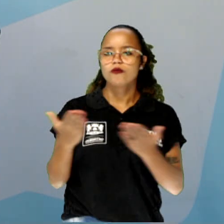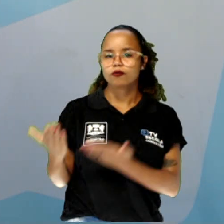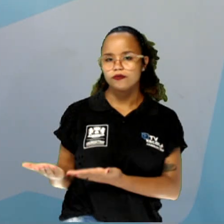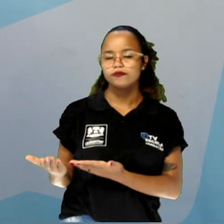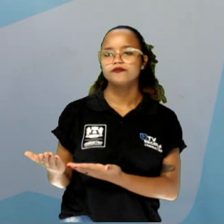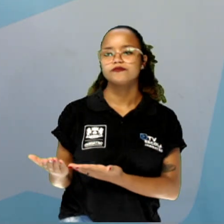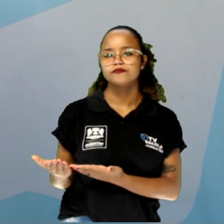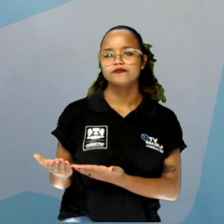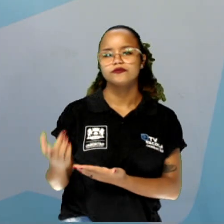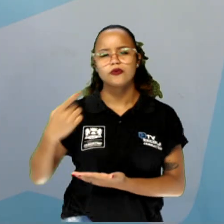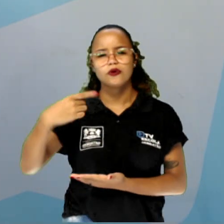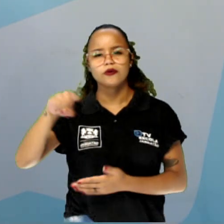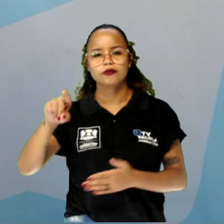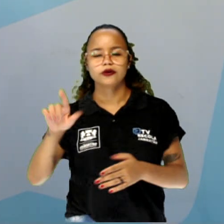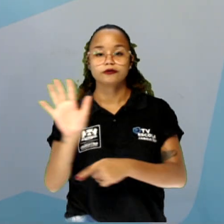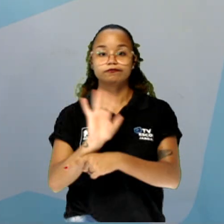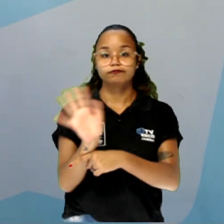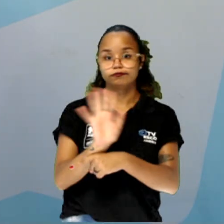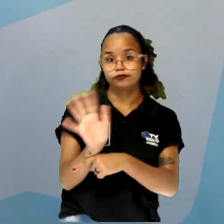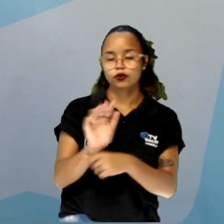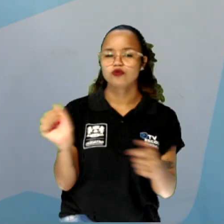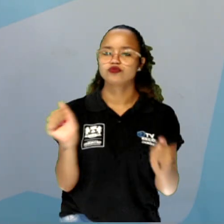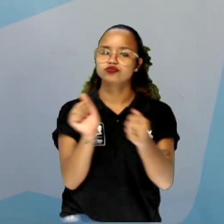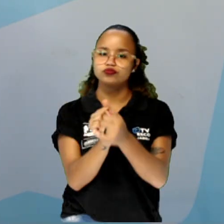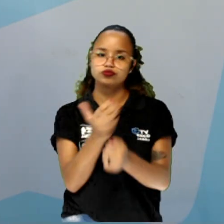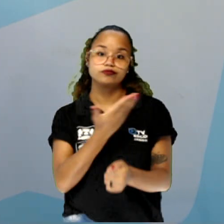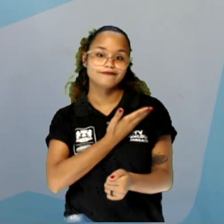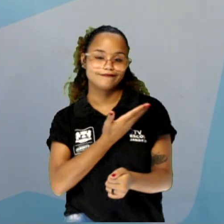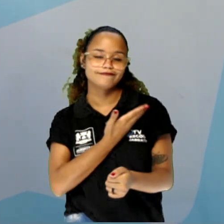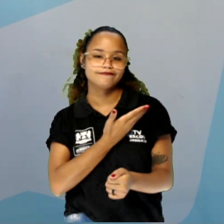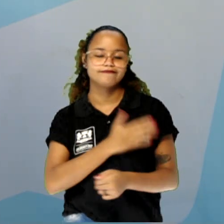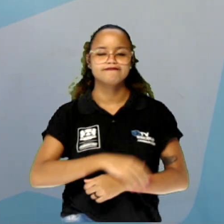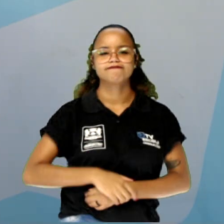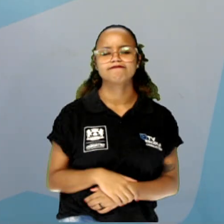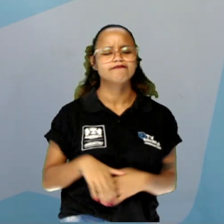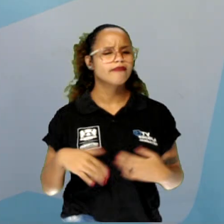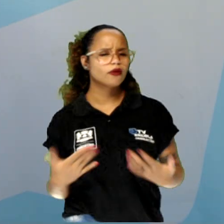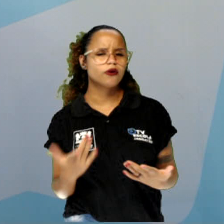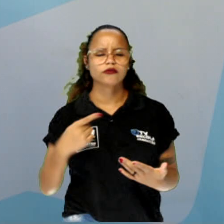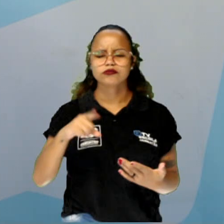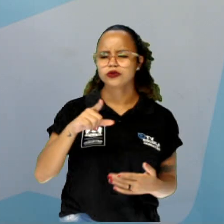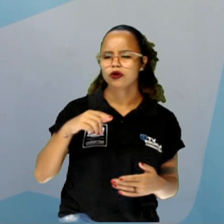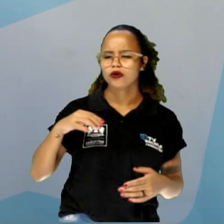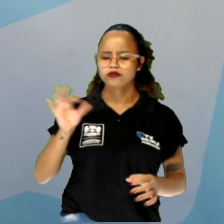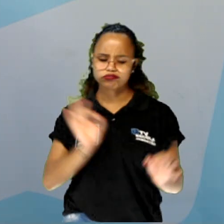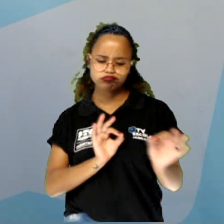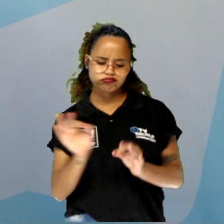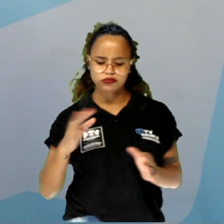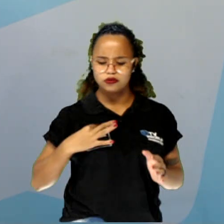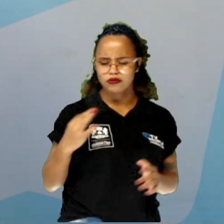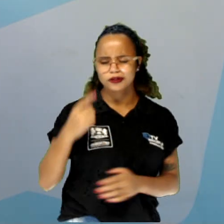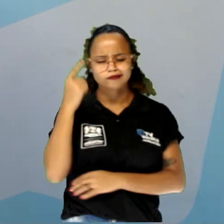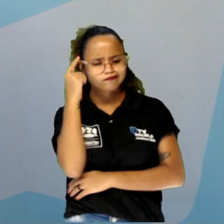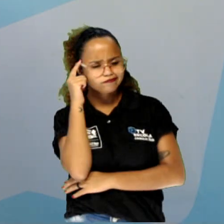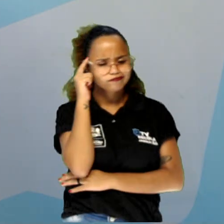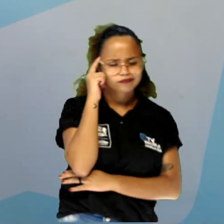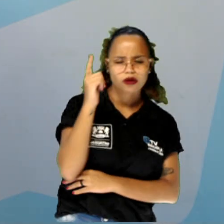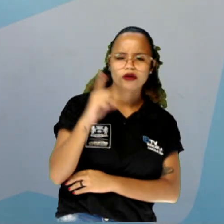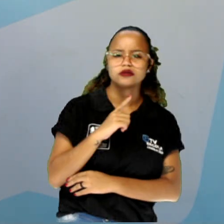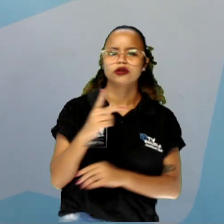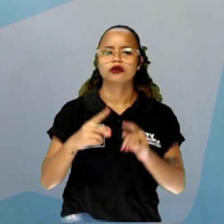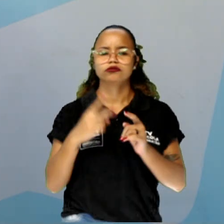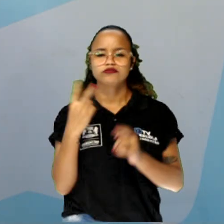para ir para o cinema com as amigas dela lá. E aí na hora dela se arrumar ela ficou com a dúvida que ela tinha duas